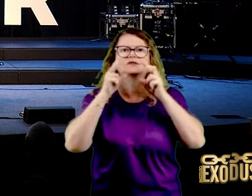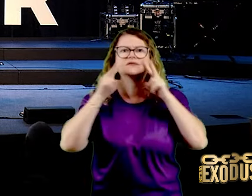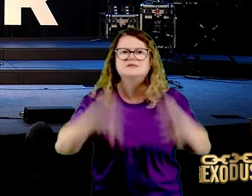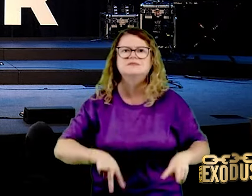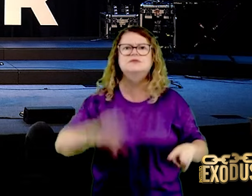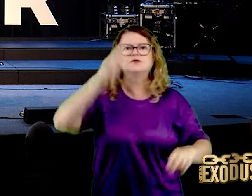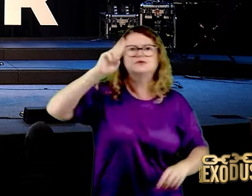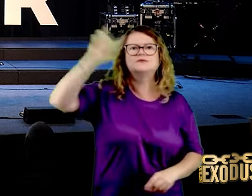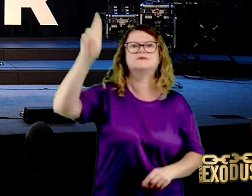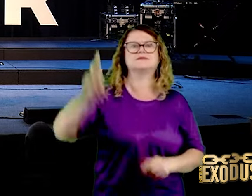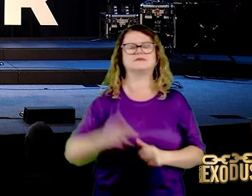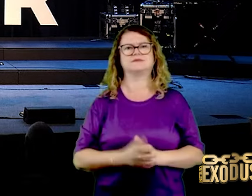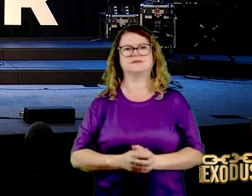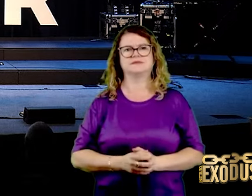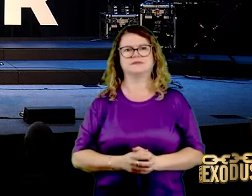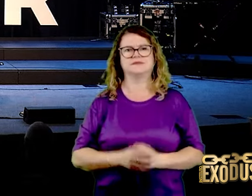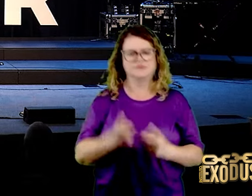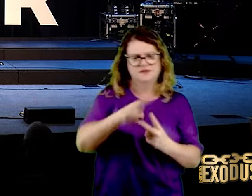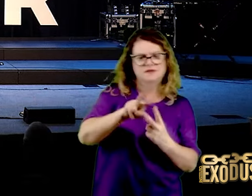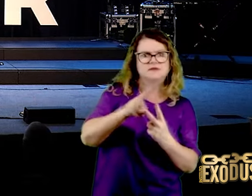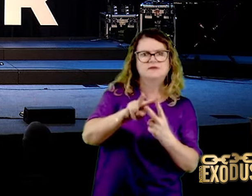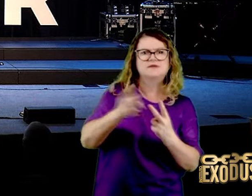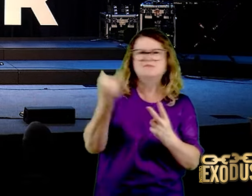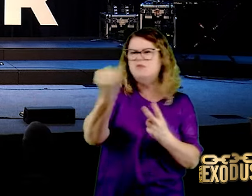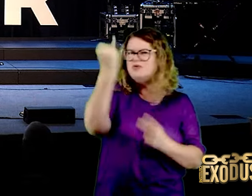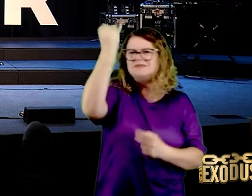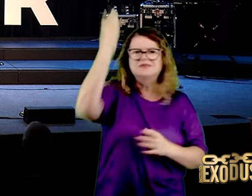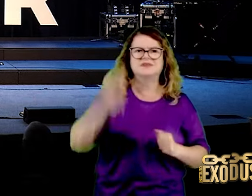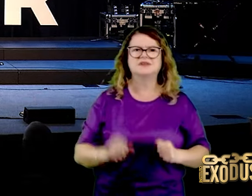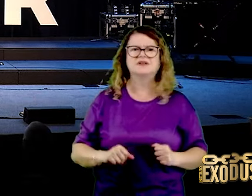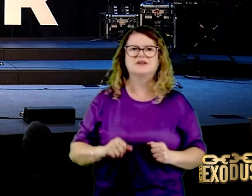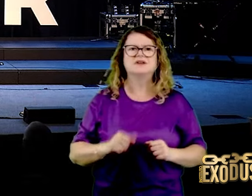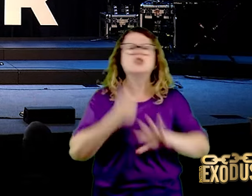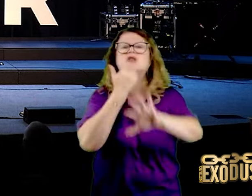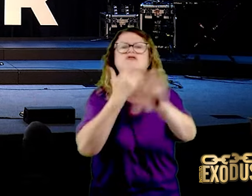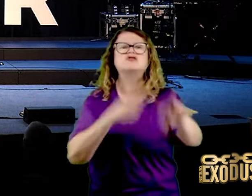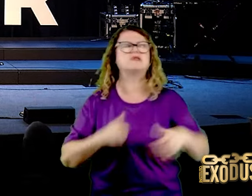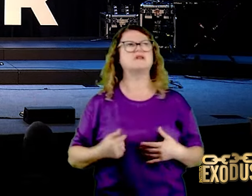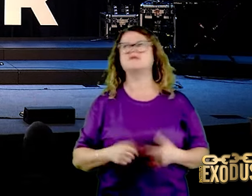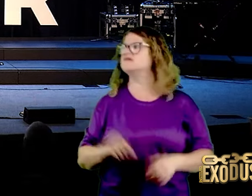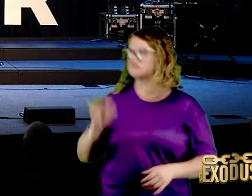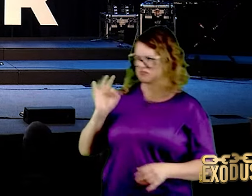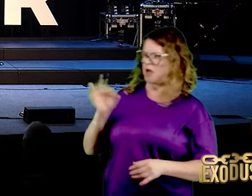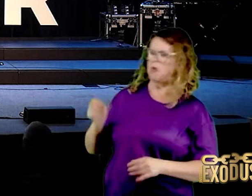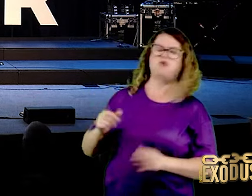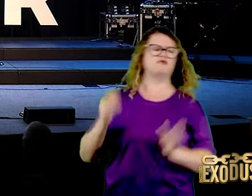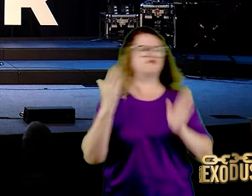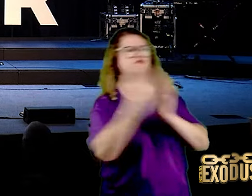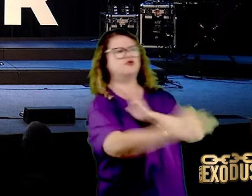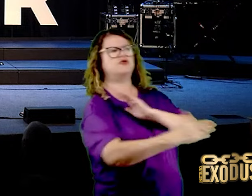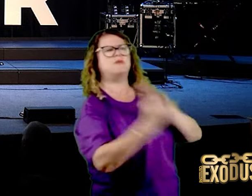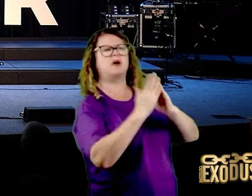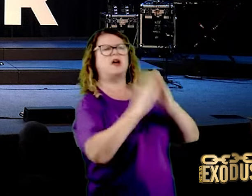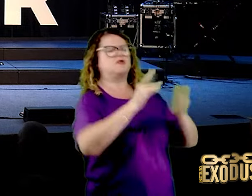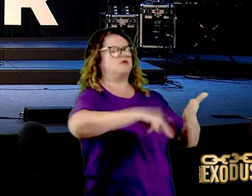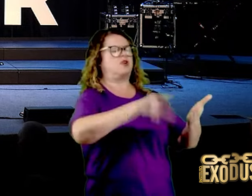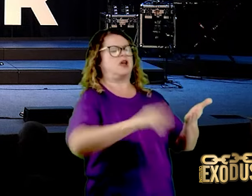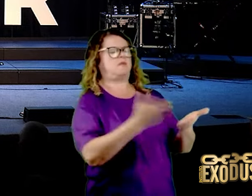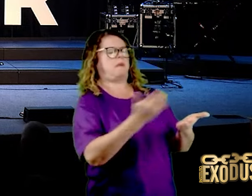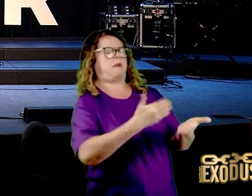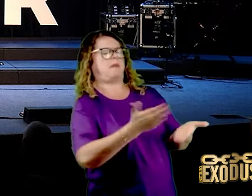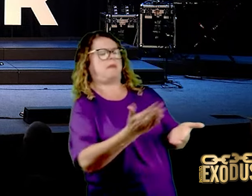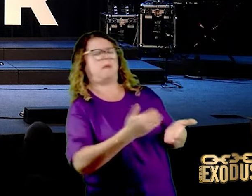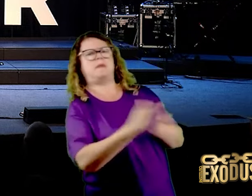Senhor. Não adianta você sair hoje aqui, pastor, eu vou ler a Bíblia inteira hoje. Não é assim. Não adianta você chegar hoje num restaurante,